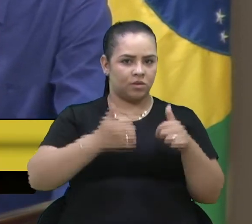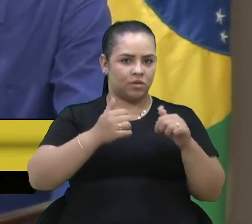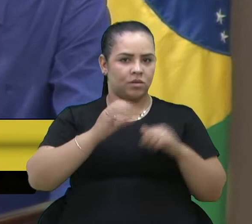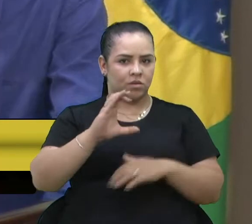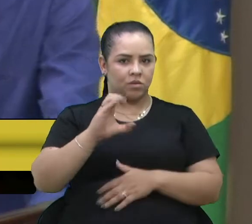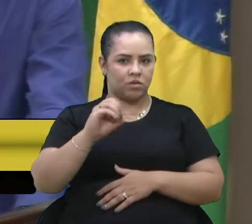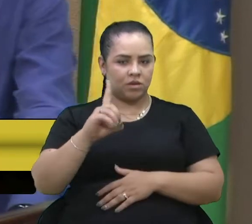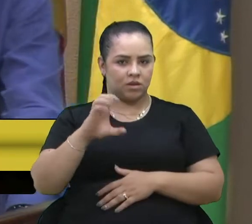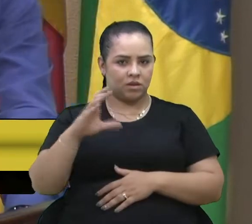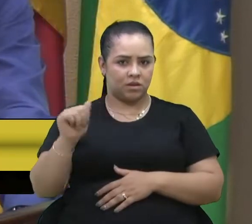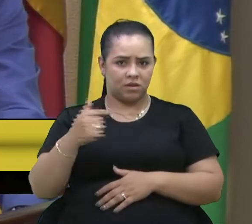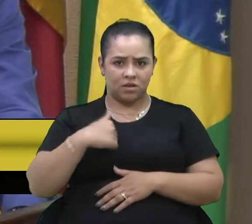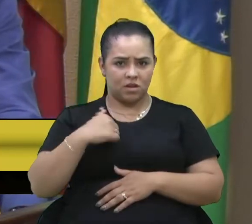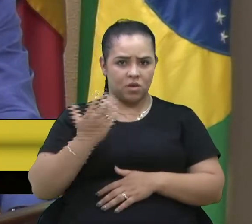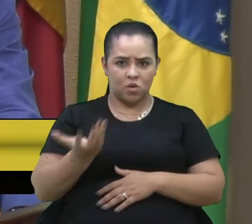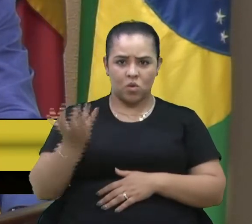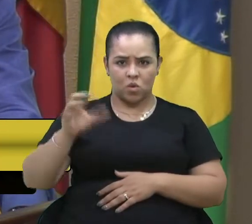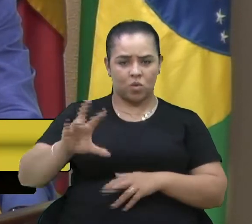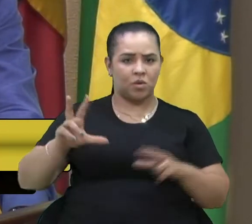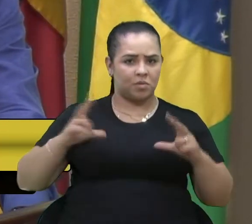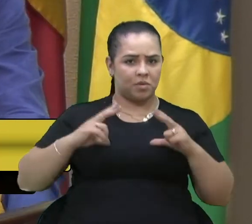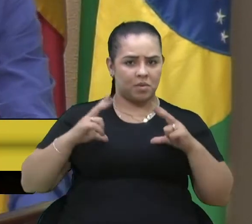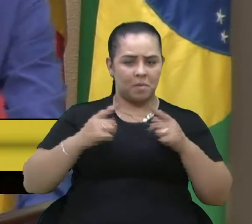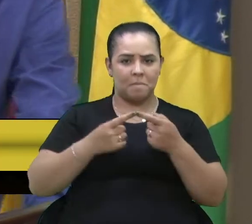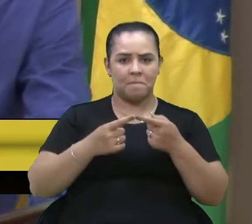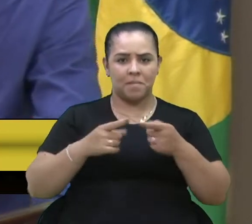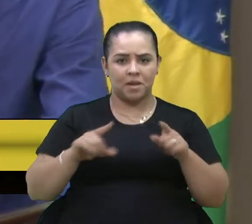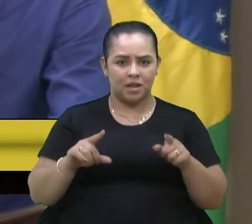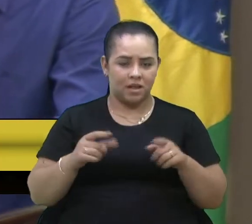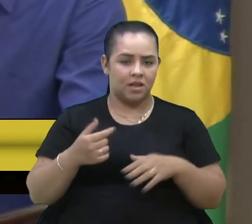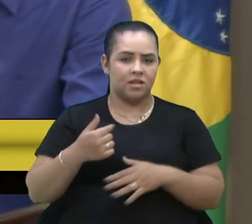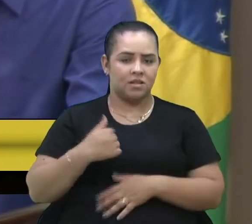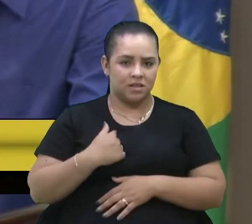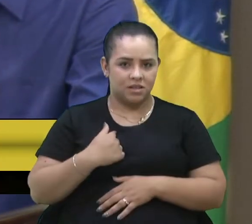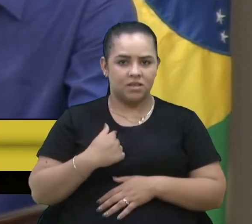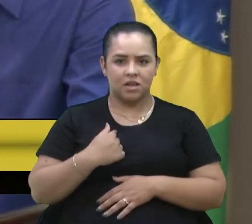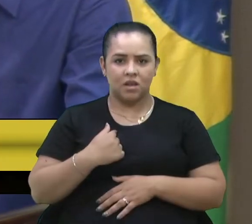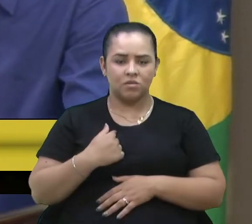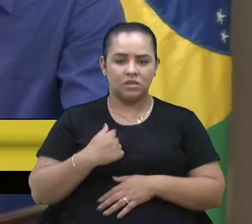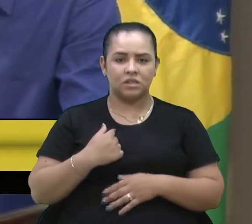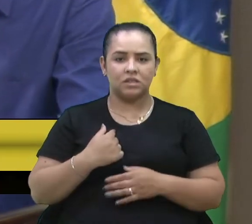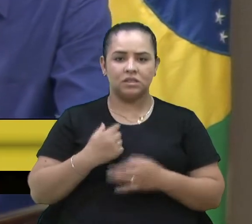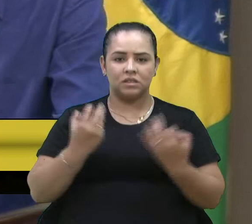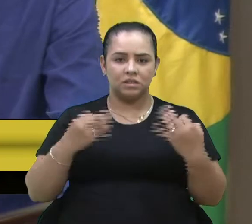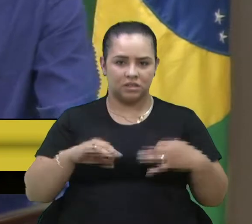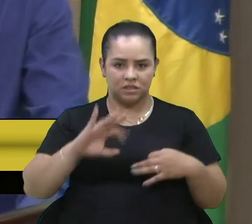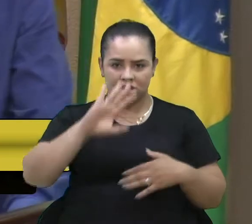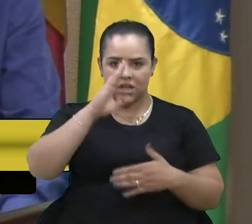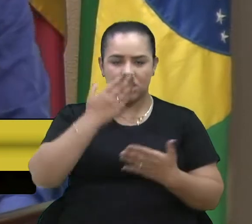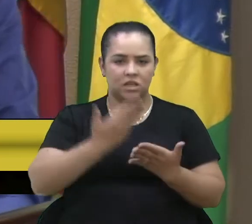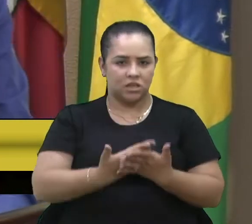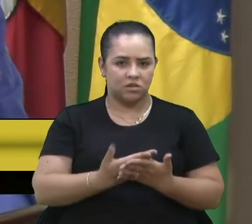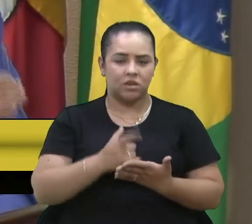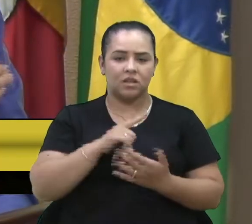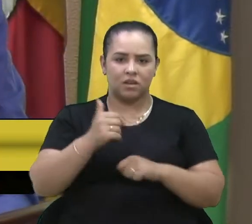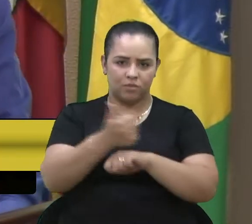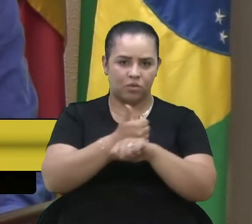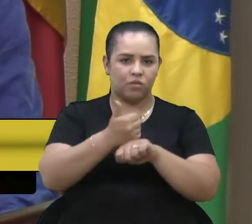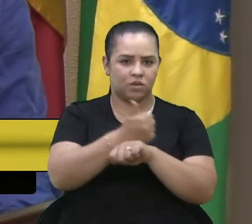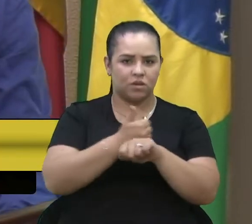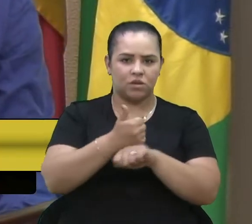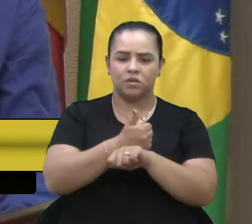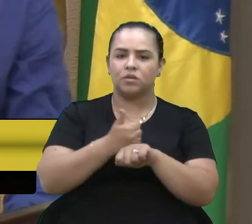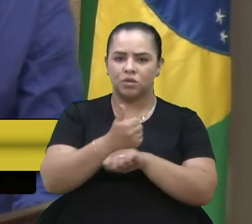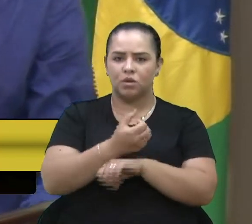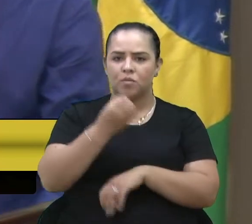Eu sou contra a privatização, porque, de fato, existem profissionais qualificados dentro